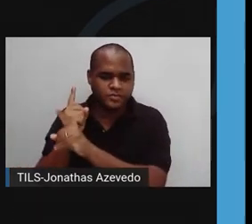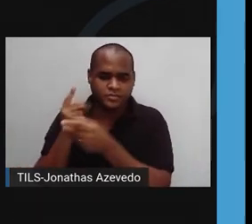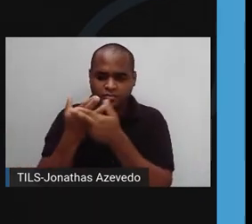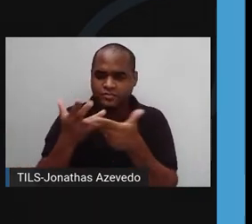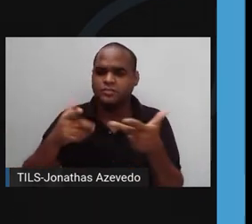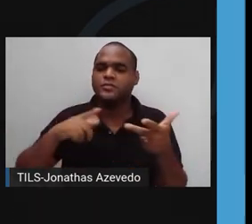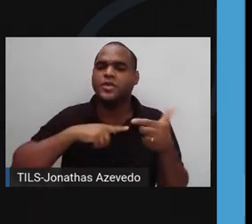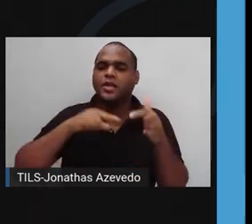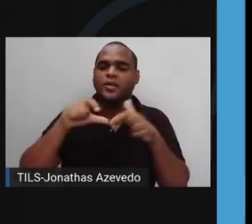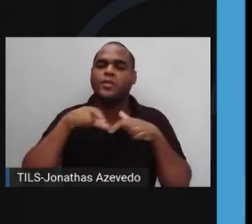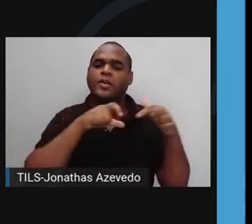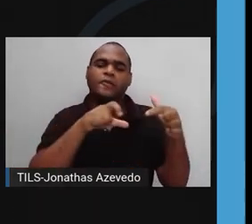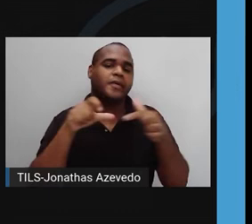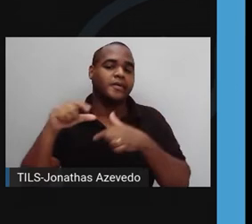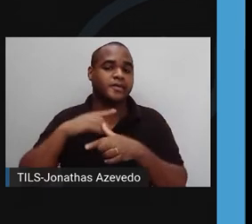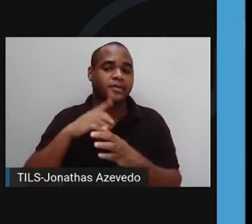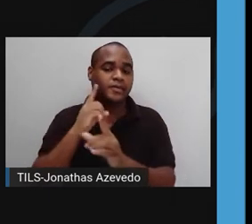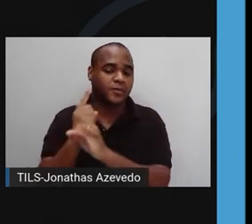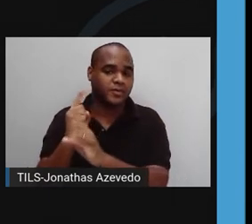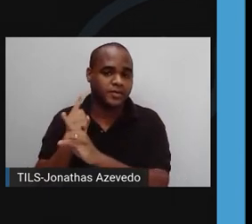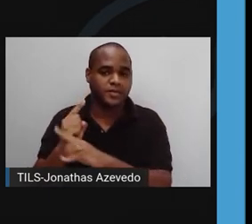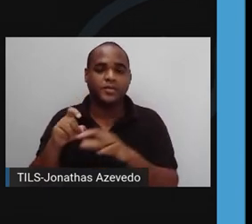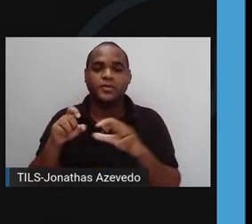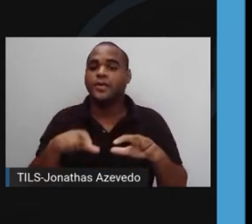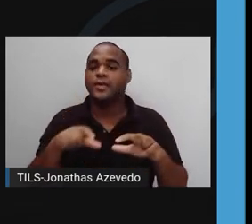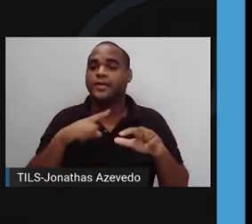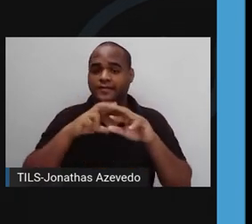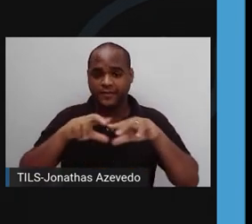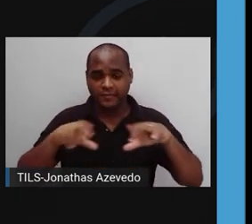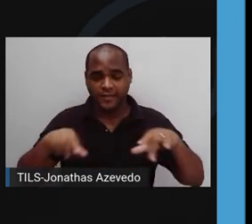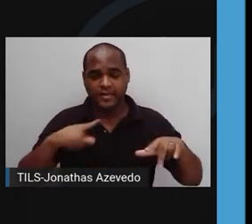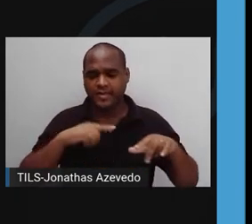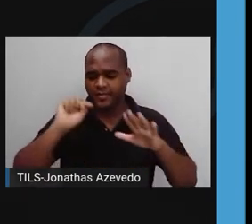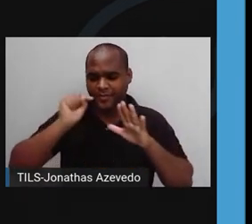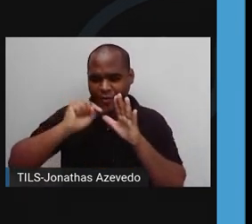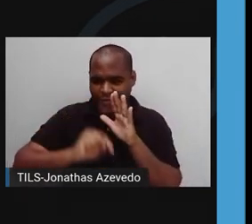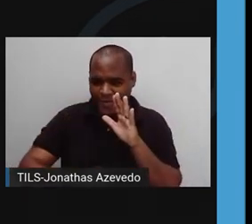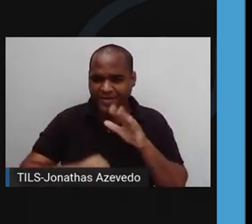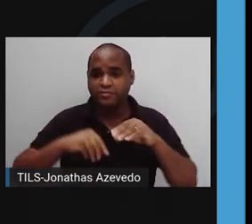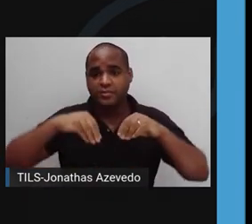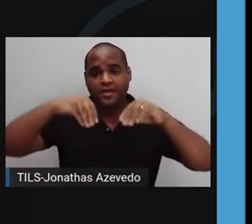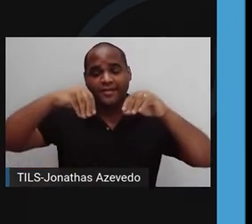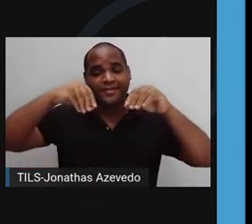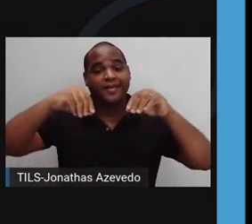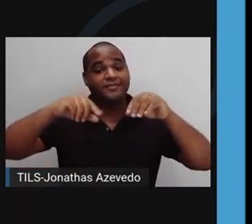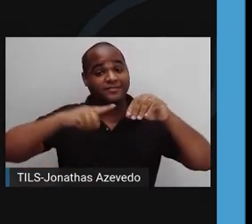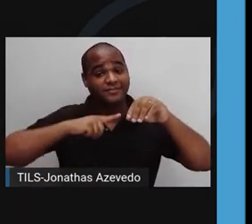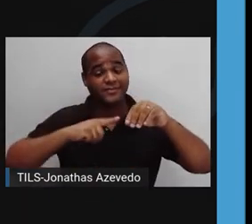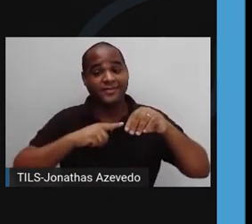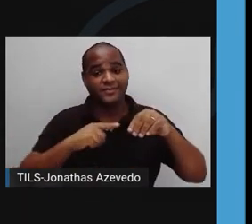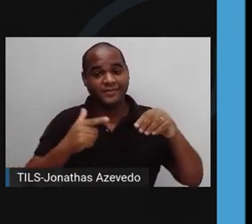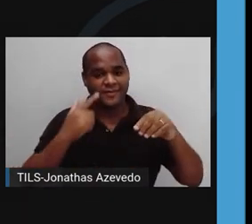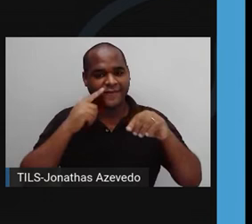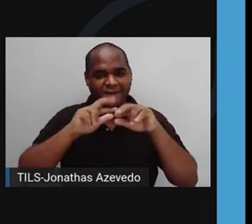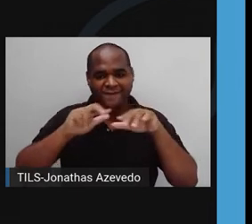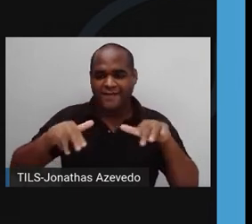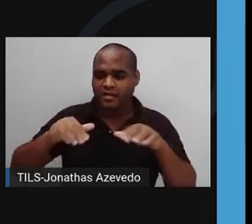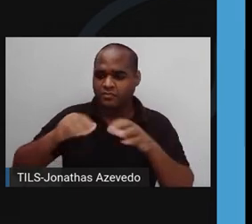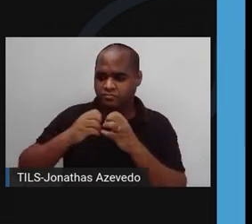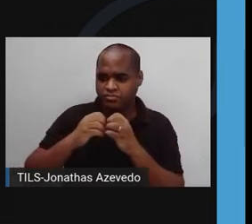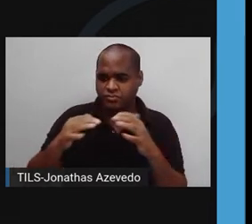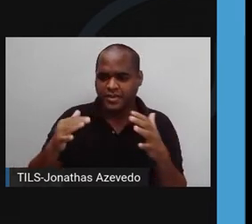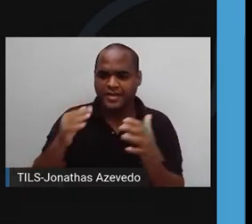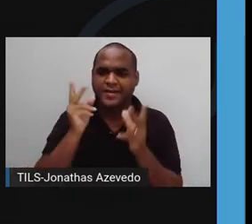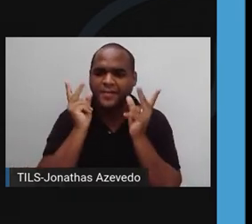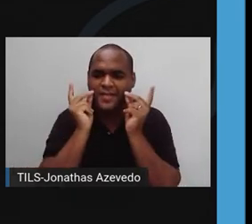todos os lugares dos oceanos, do Ártico até a Antártida e do fundo do mar até a sua superfície. Diferente dos grandes pedaços de lixo plástico onde o impacto